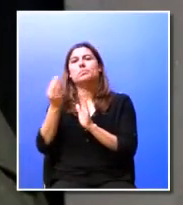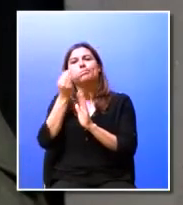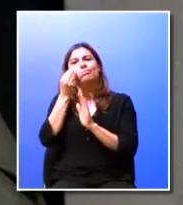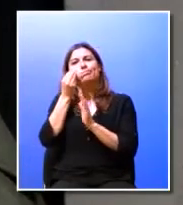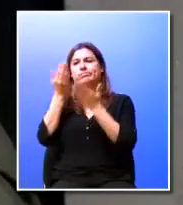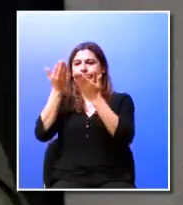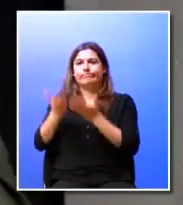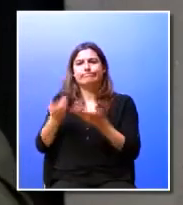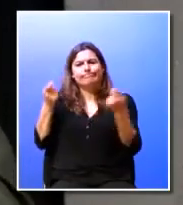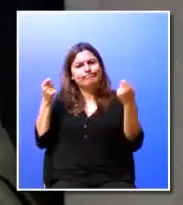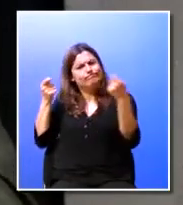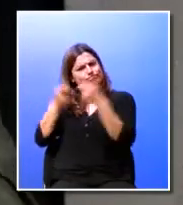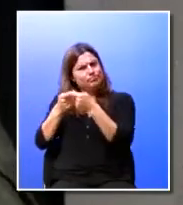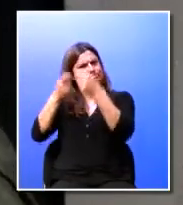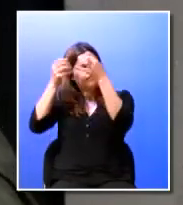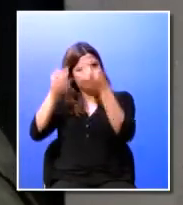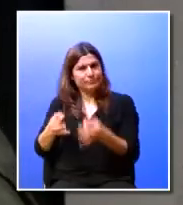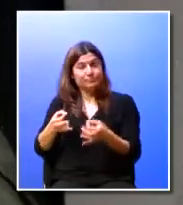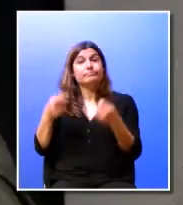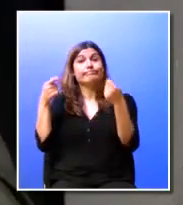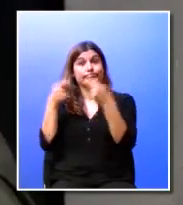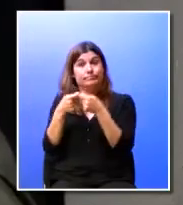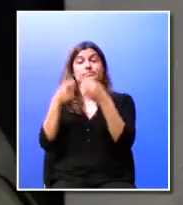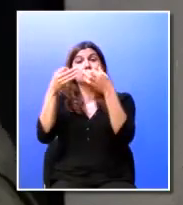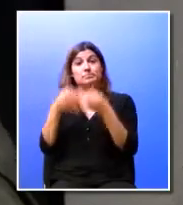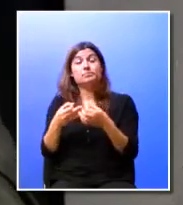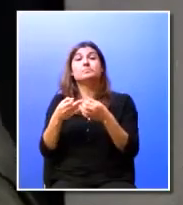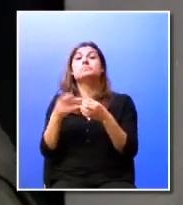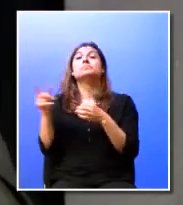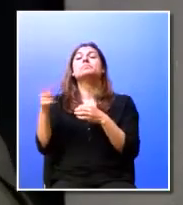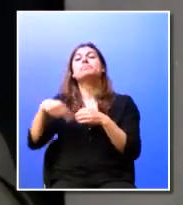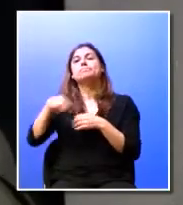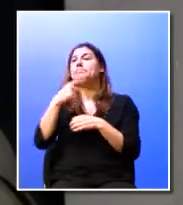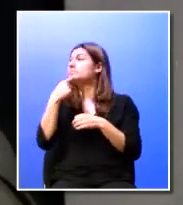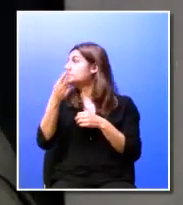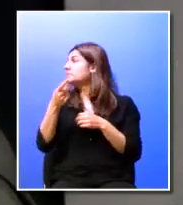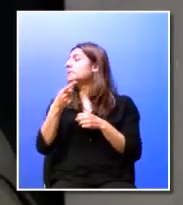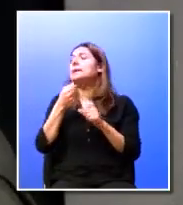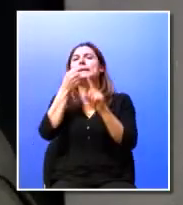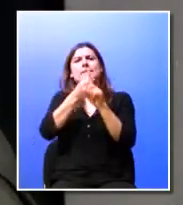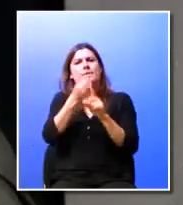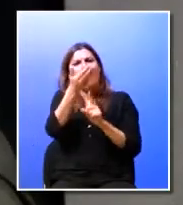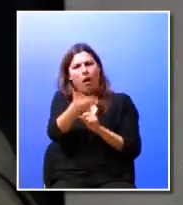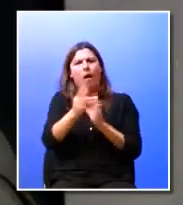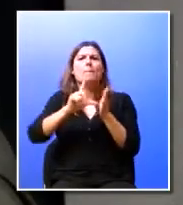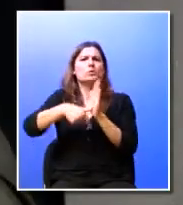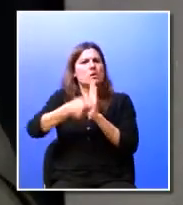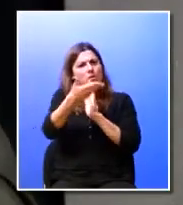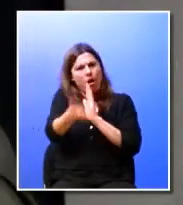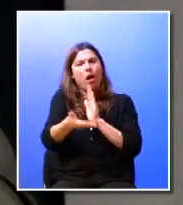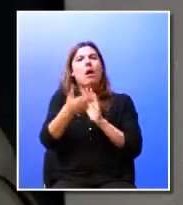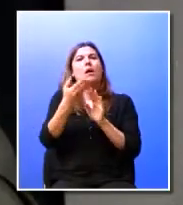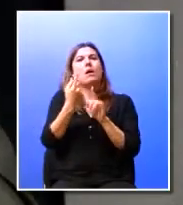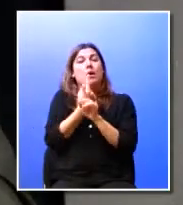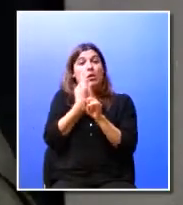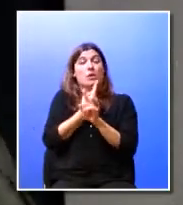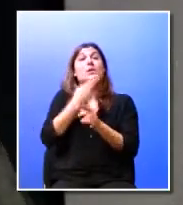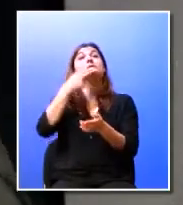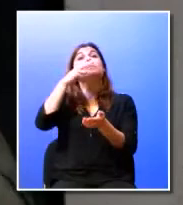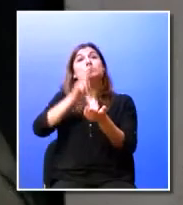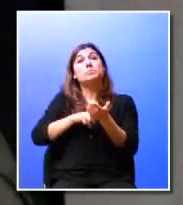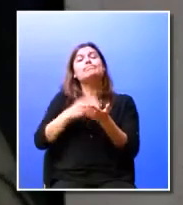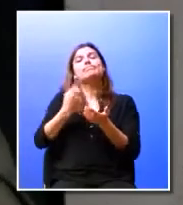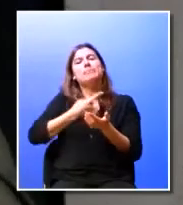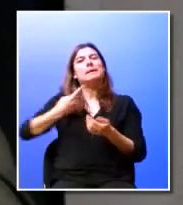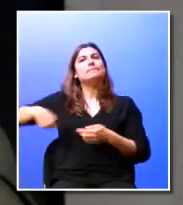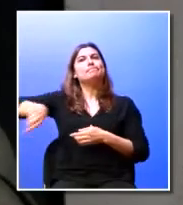totalmente feitos à medida estamos a falar de empresas que nos abordam que dizem que têm um desafio que têm um projeto que têm uma coisa e temos que